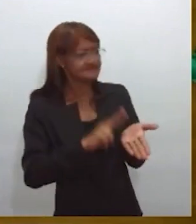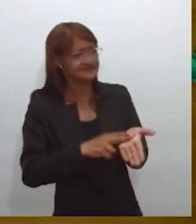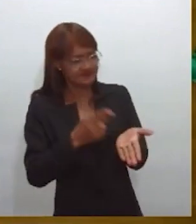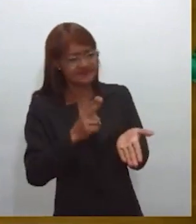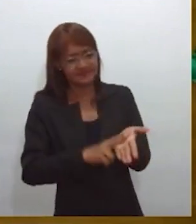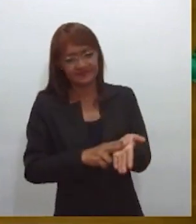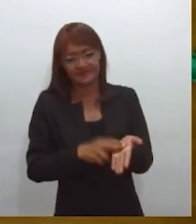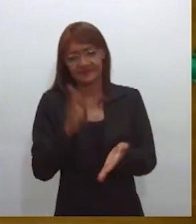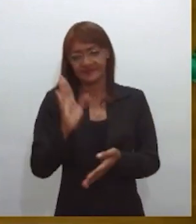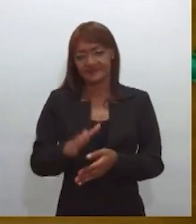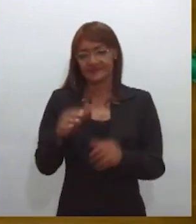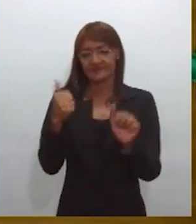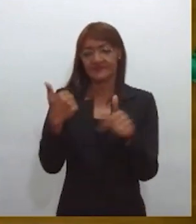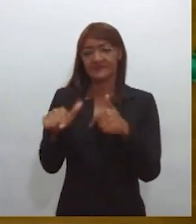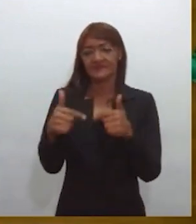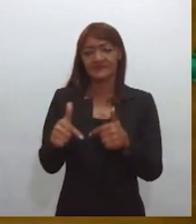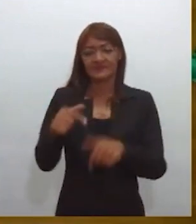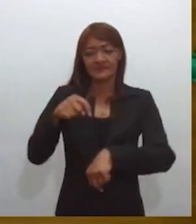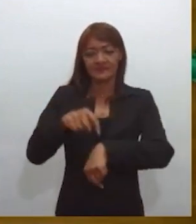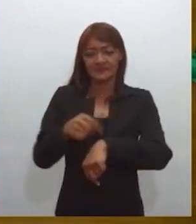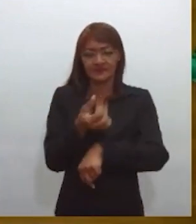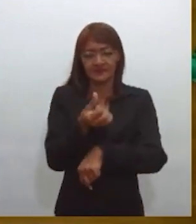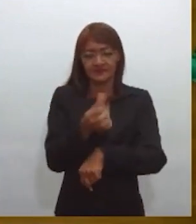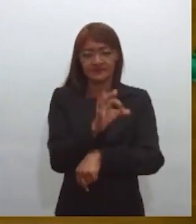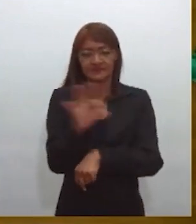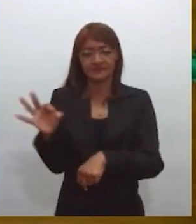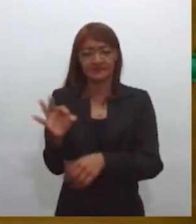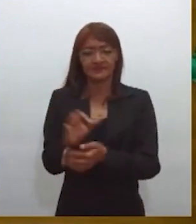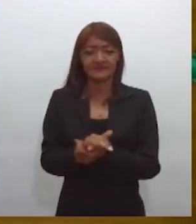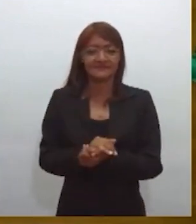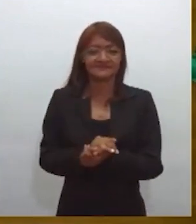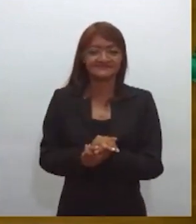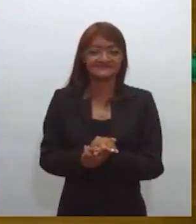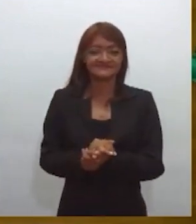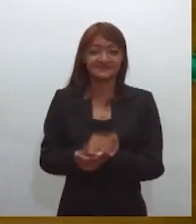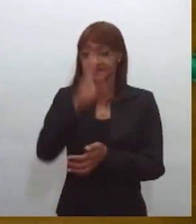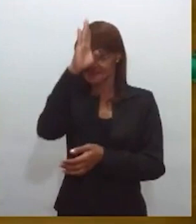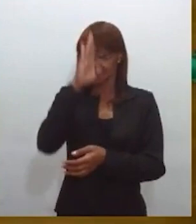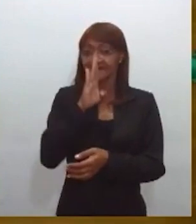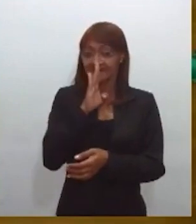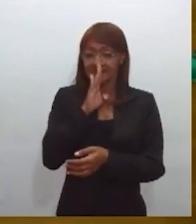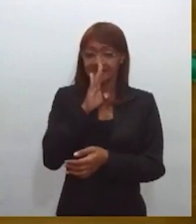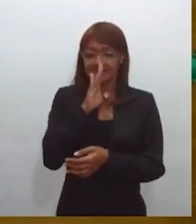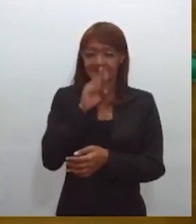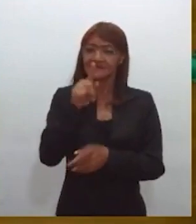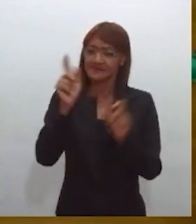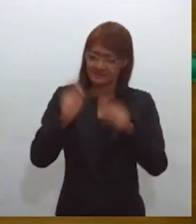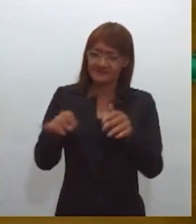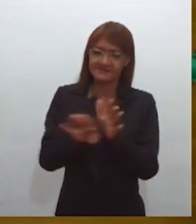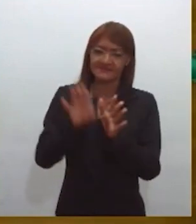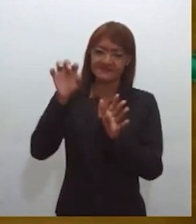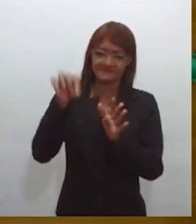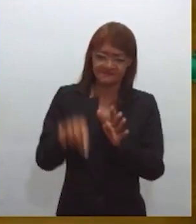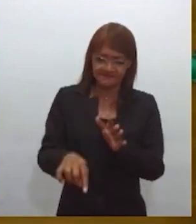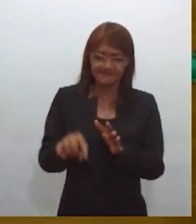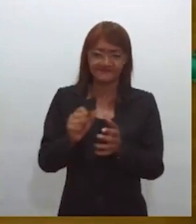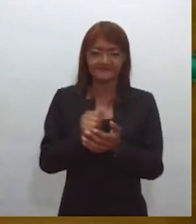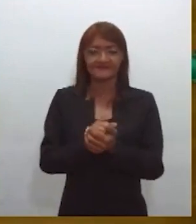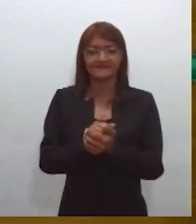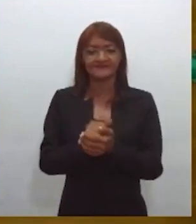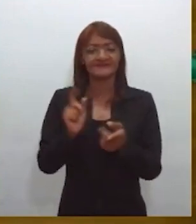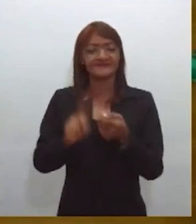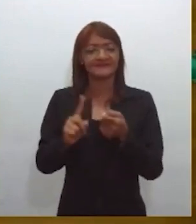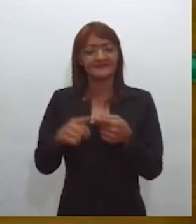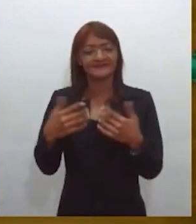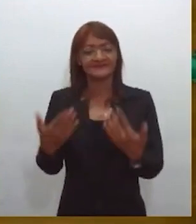está marcado para as 18 horas. Não se paga absolutamente nada. Você pode chegar, pode trazer sua família, venha se divertir com a gente.